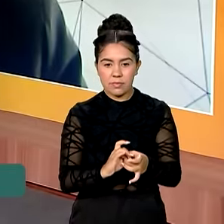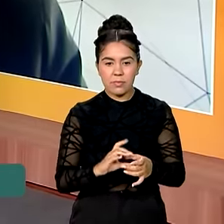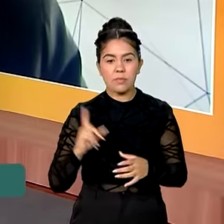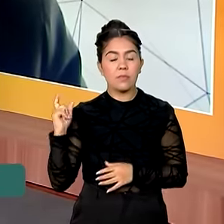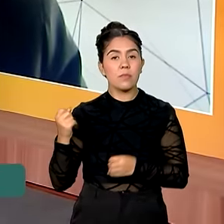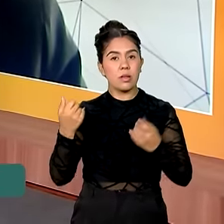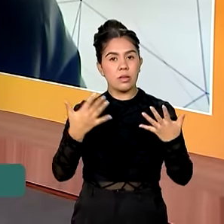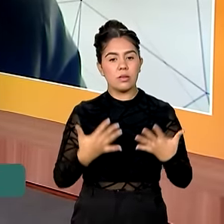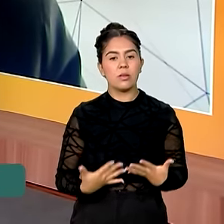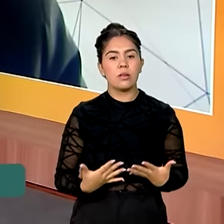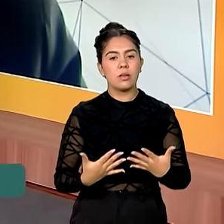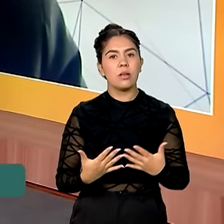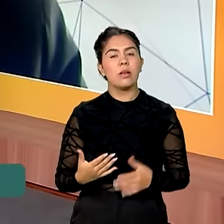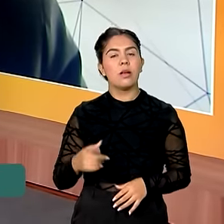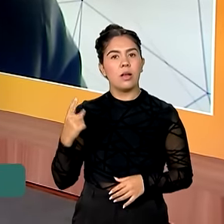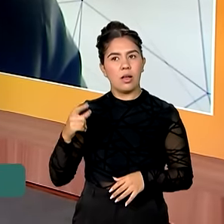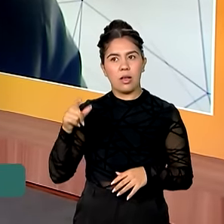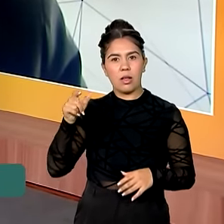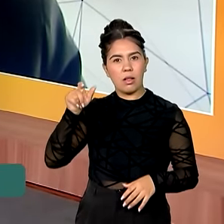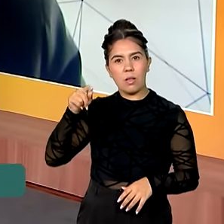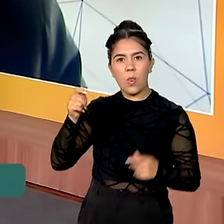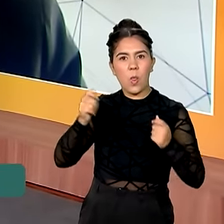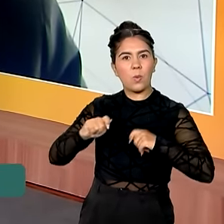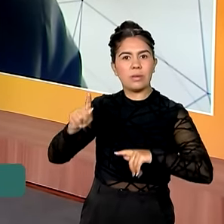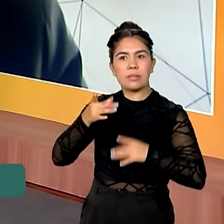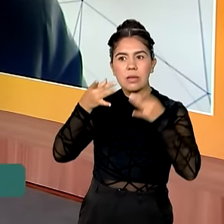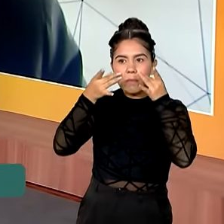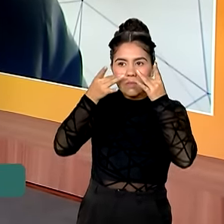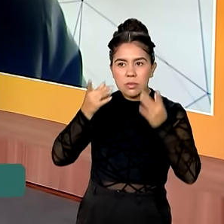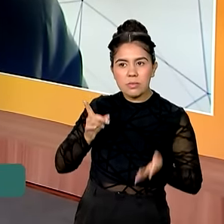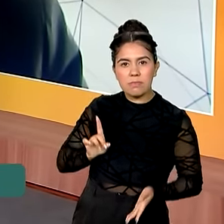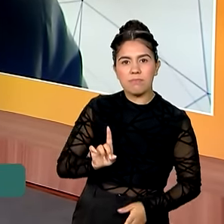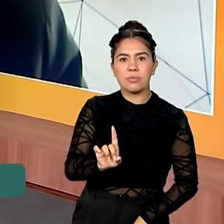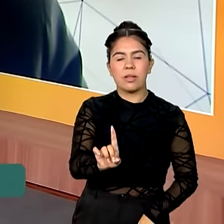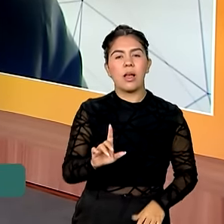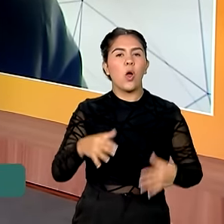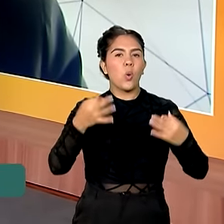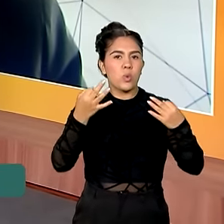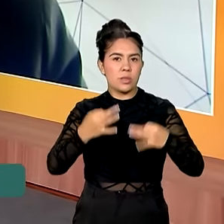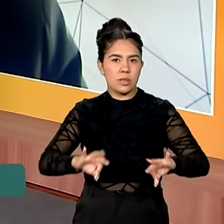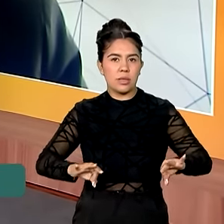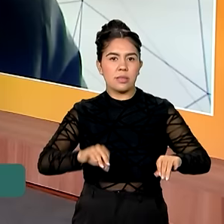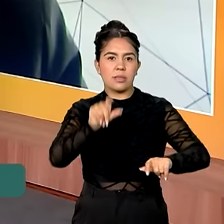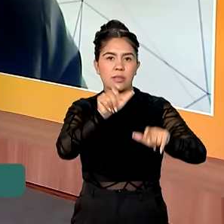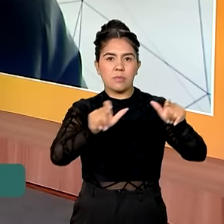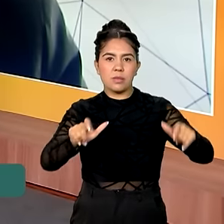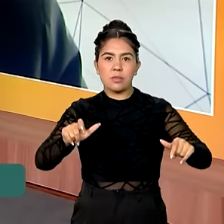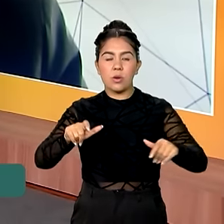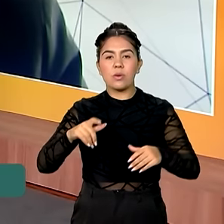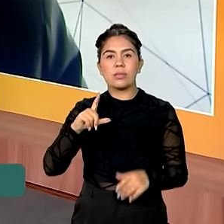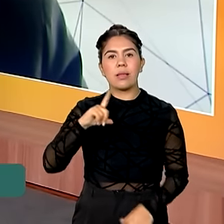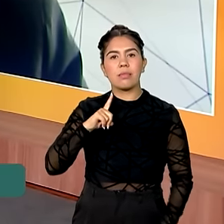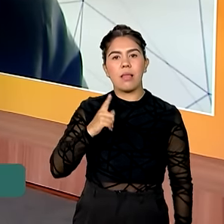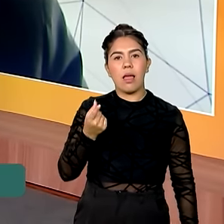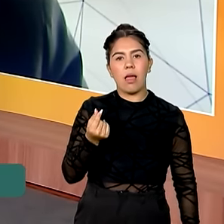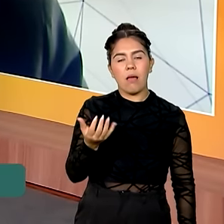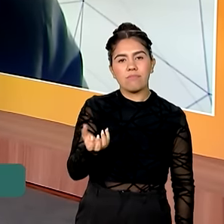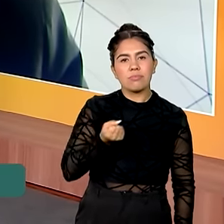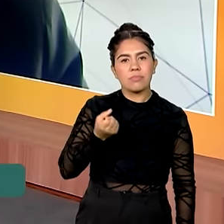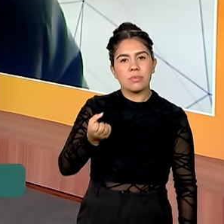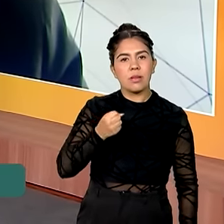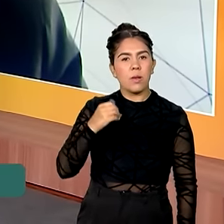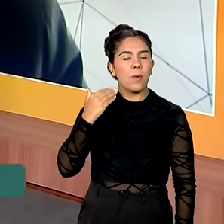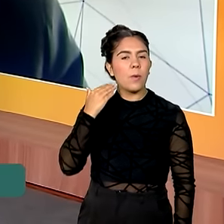ter que ir presencialmente, com certeza, os beneficiários do INSS gostaram muito dessa prova de vida Gov